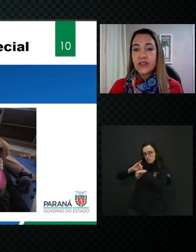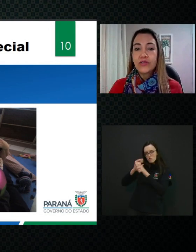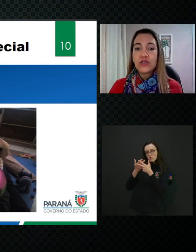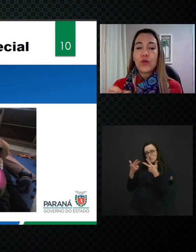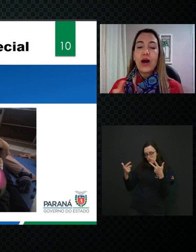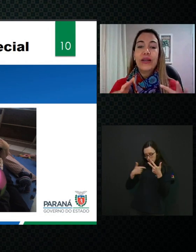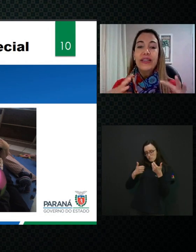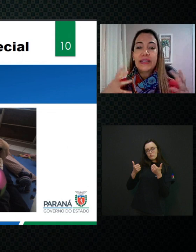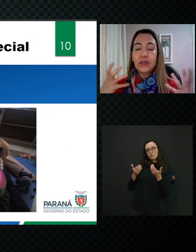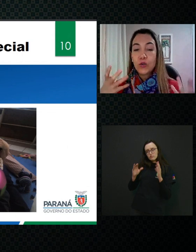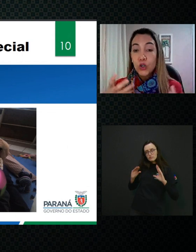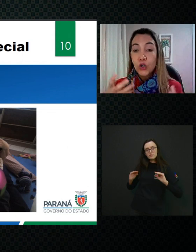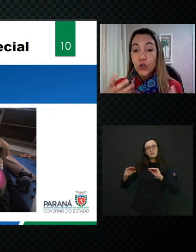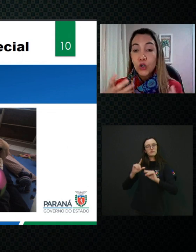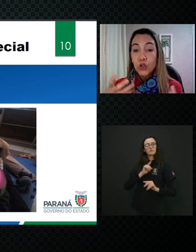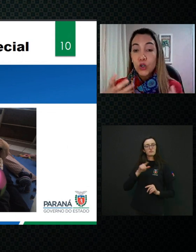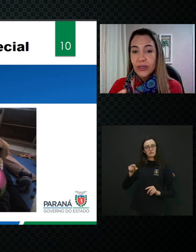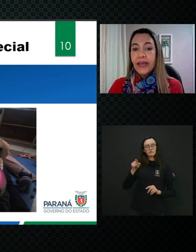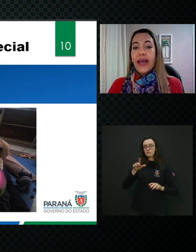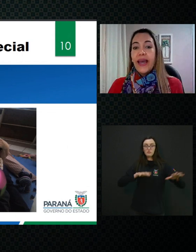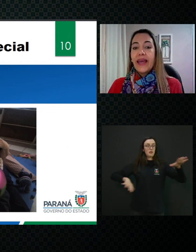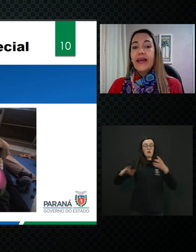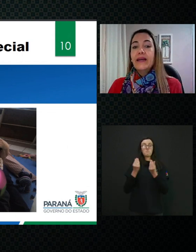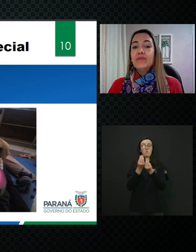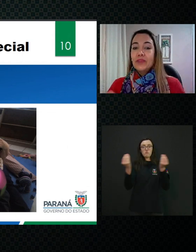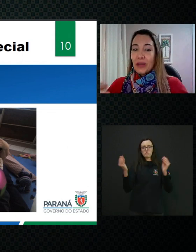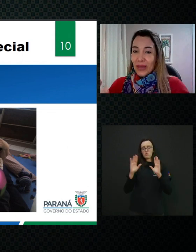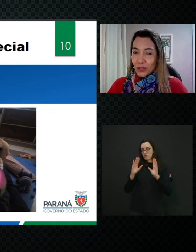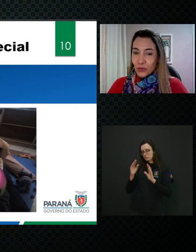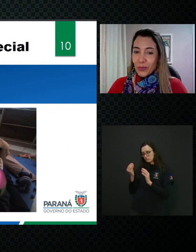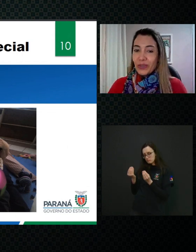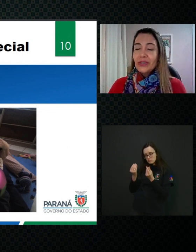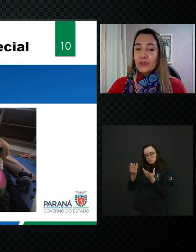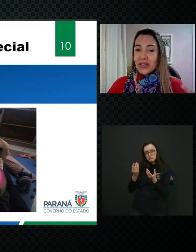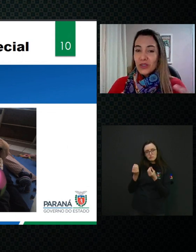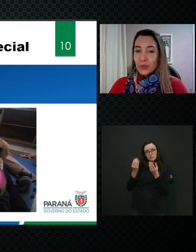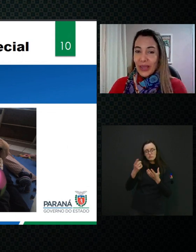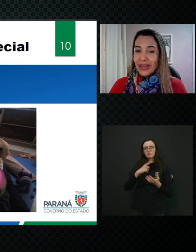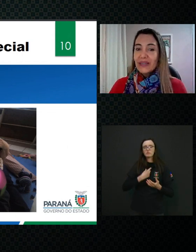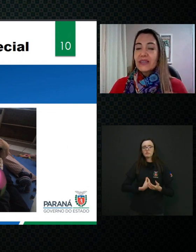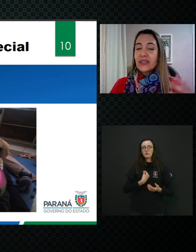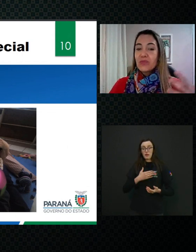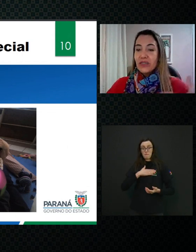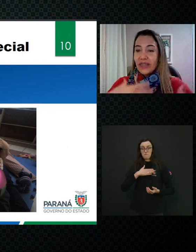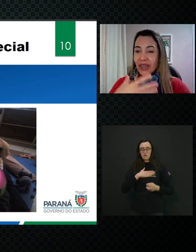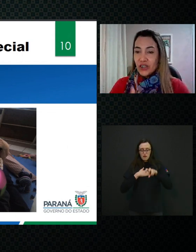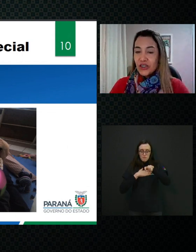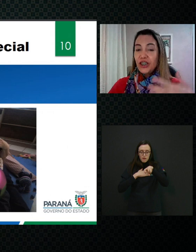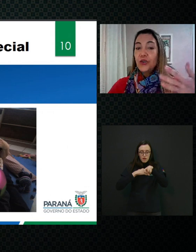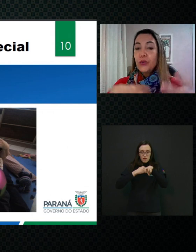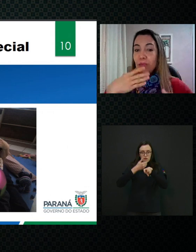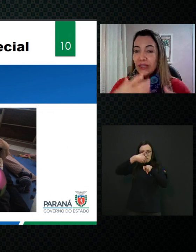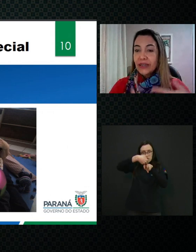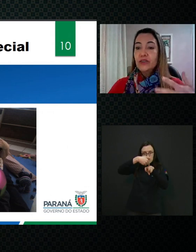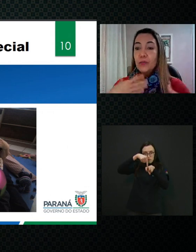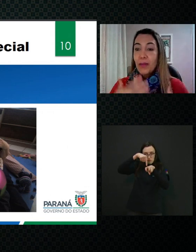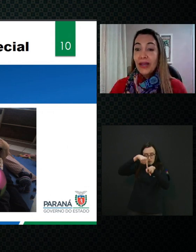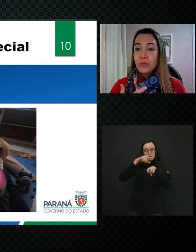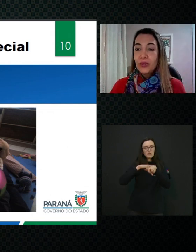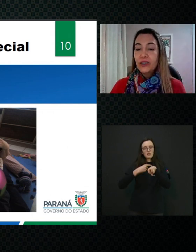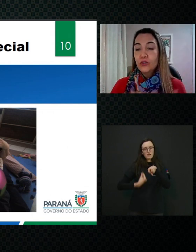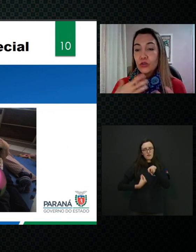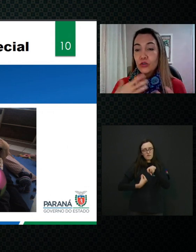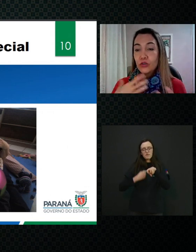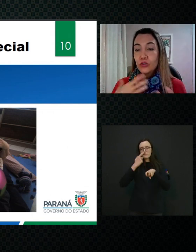resíduo visual ali, ele está no colorido, também, no meio das minhas pernas, estamos interagindo e brincando e